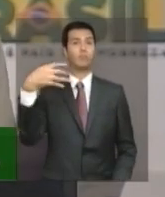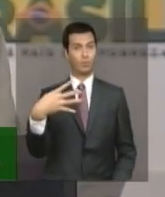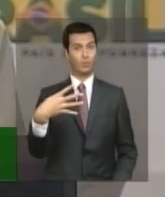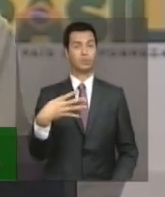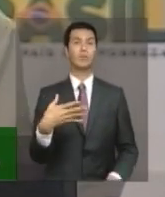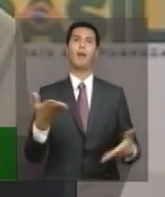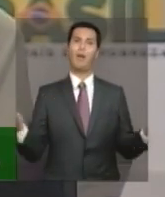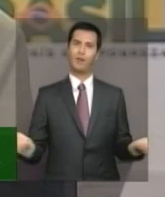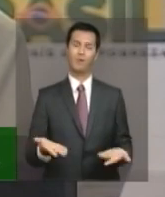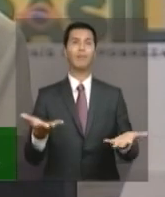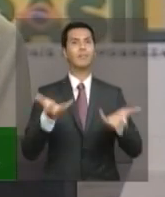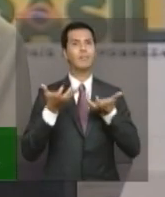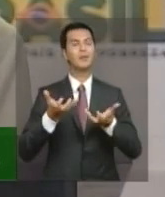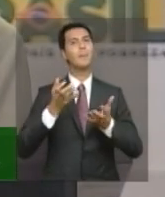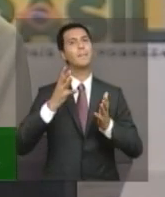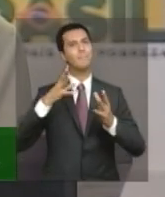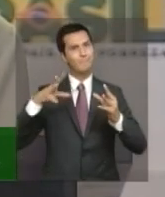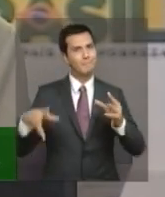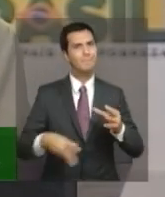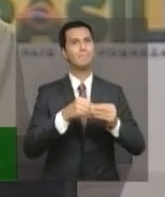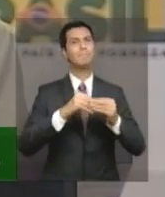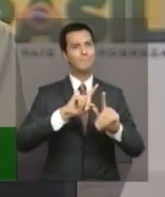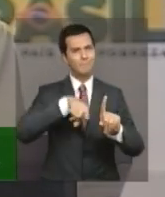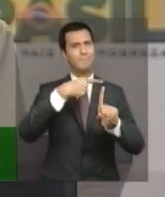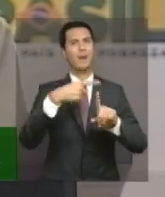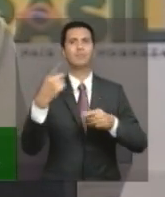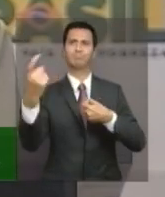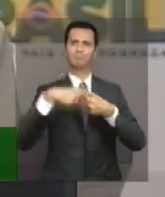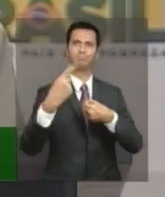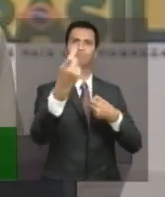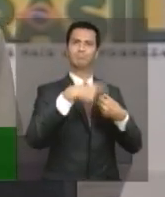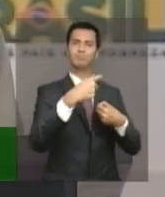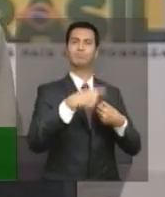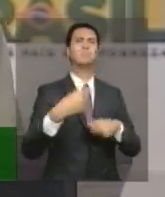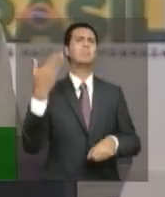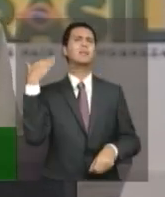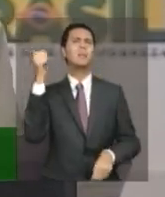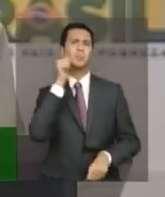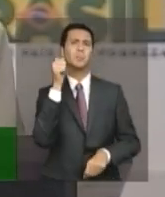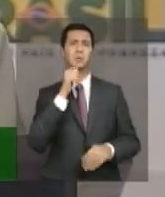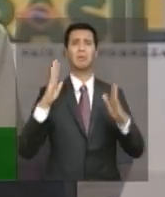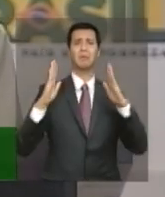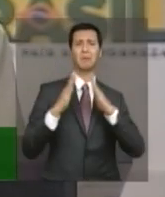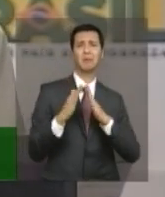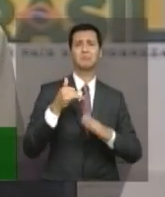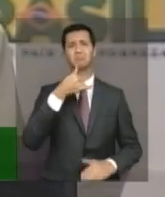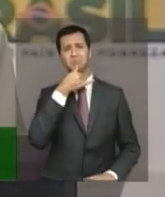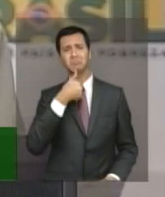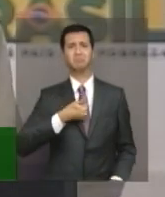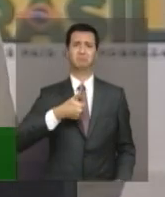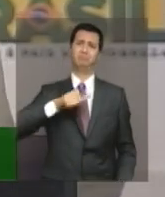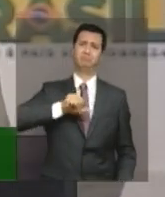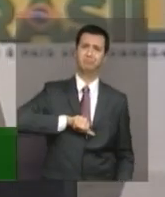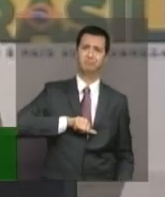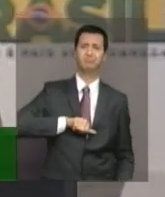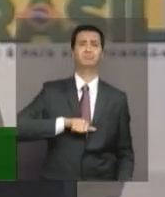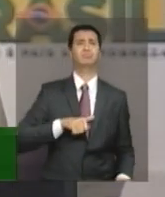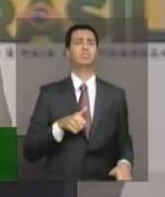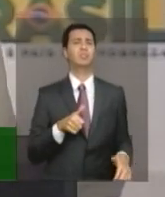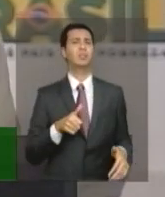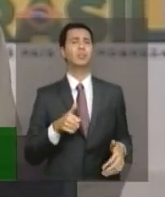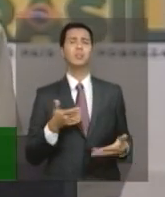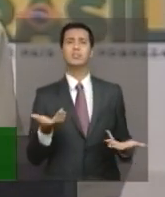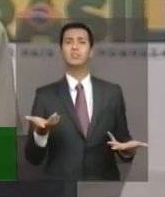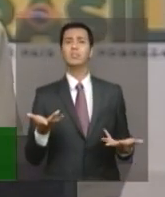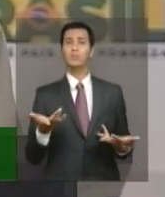as mulheres de lá, que muitas vezes não tinham autoestima de vida, viviam nas suas casas, hoje nós podemos tratar como qualquer um, de